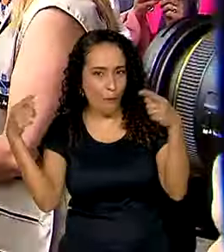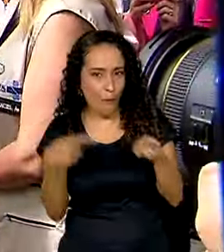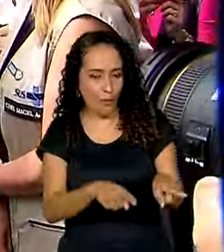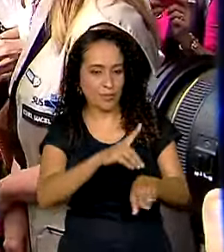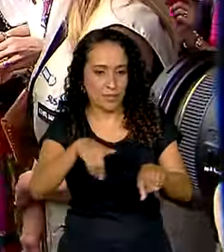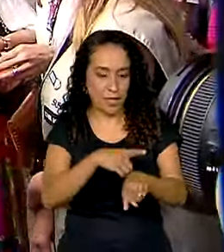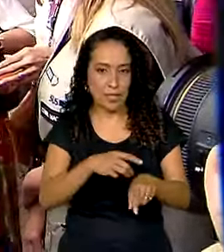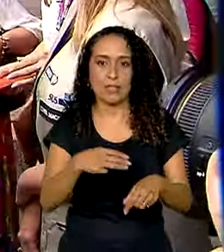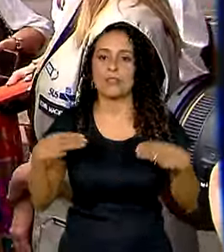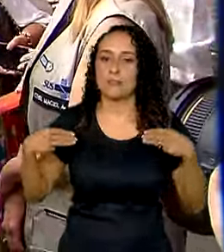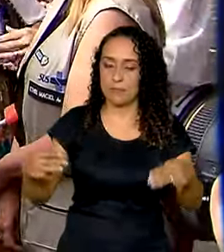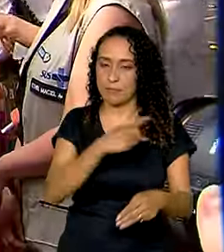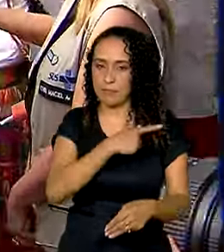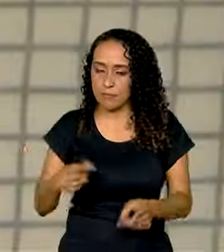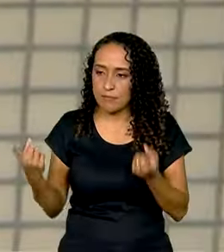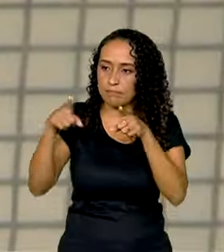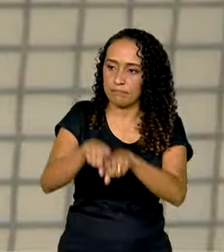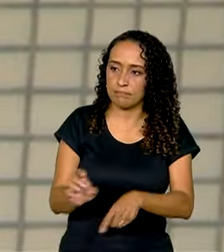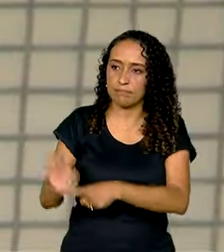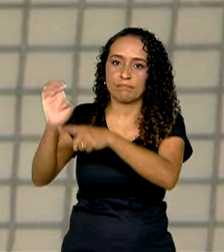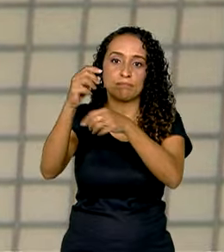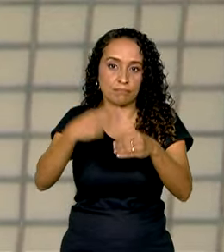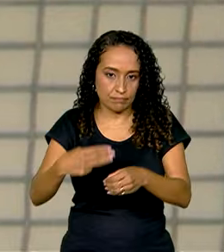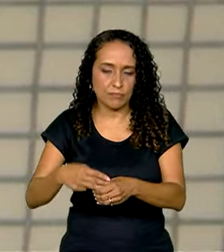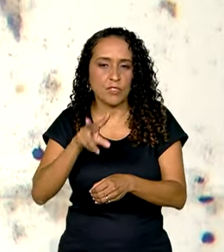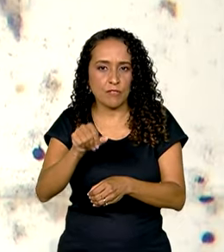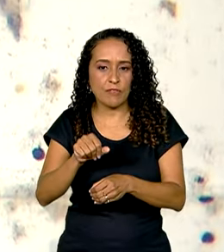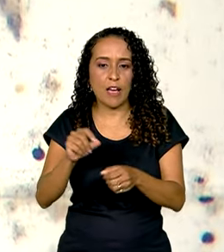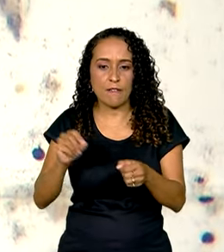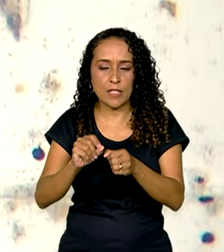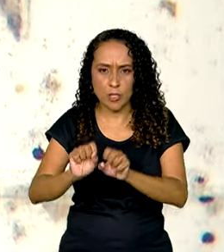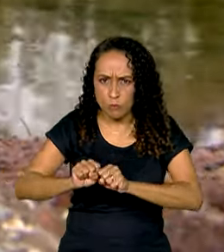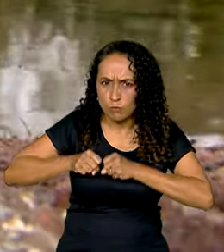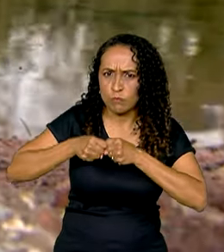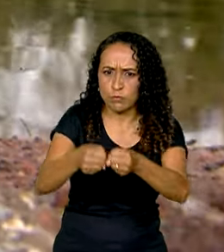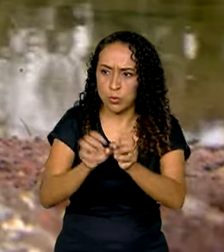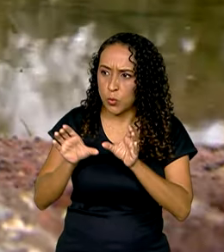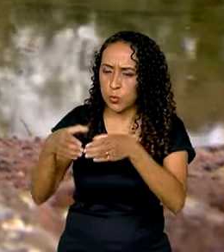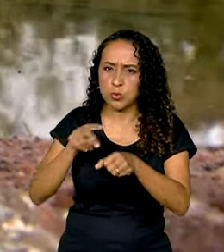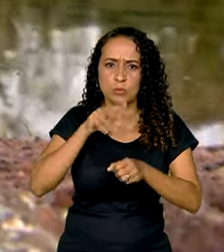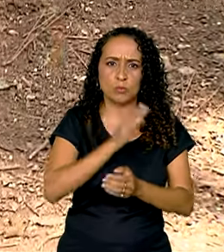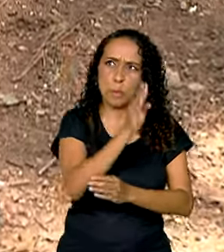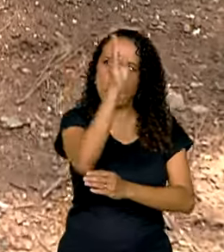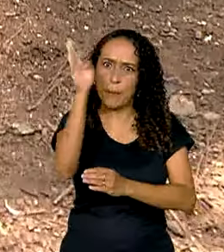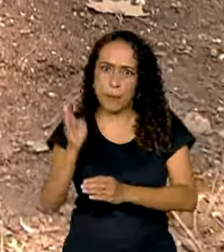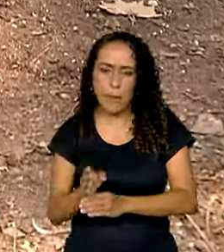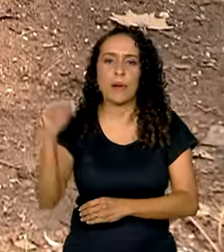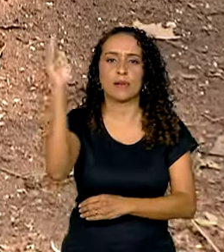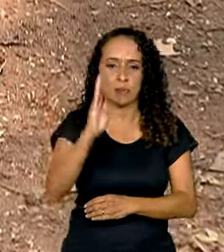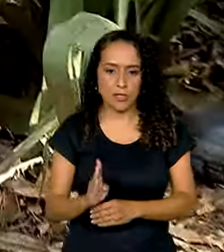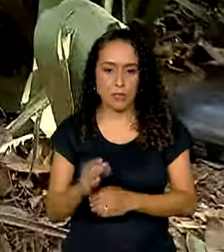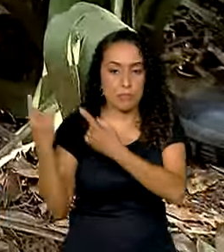Saúde, em parceria com estados e municípios, vai formar uma verdadeira força-tarefa em cada canto do país para